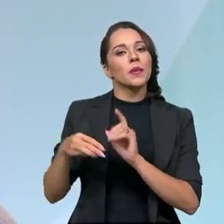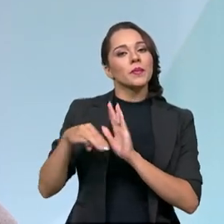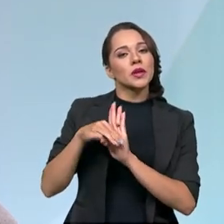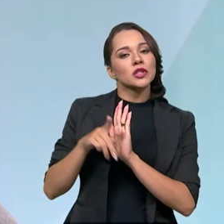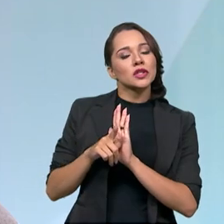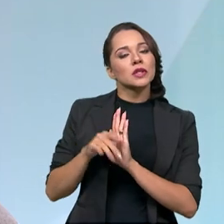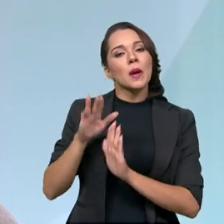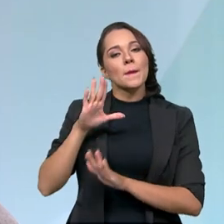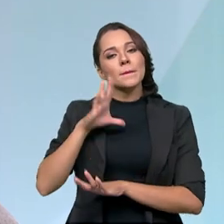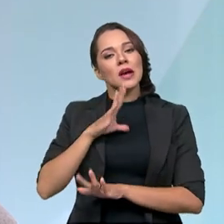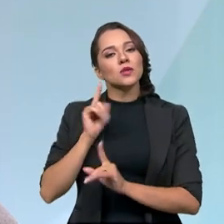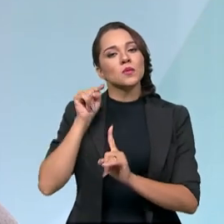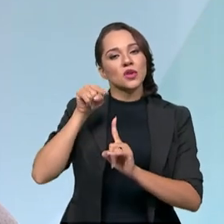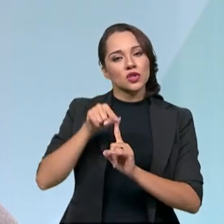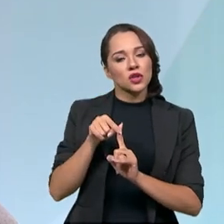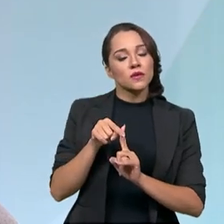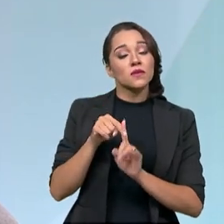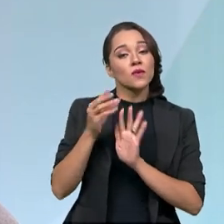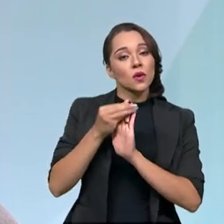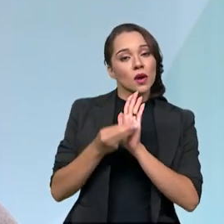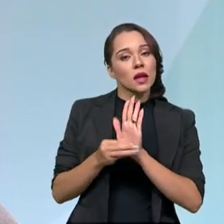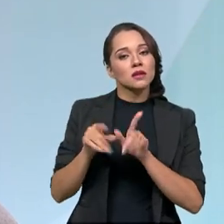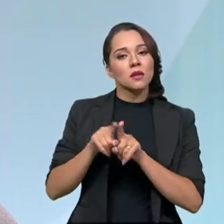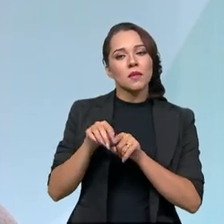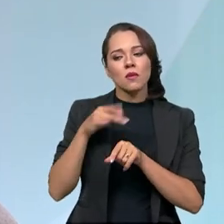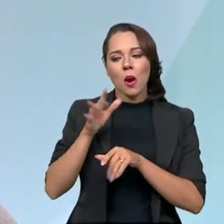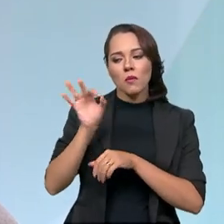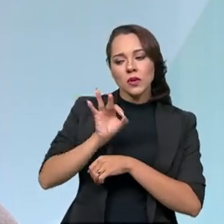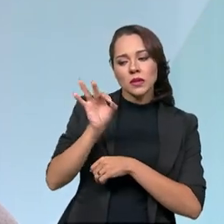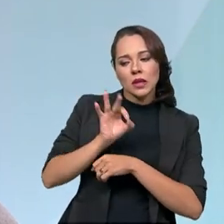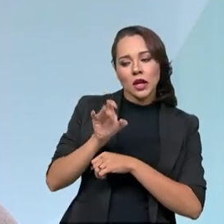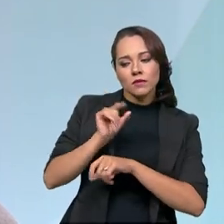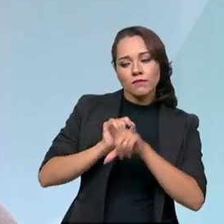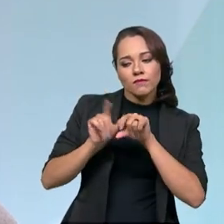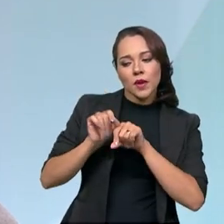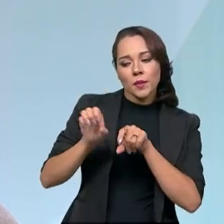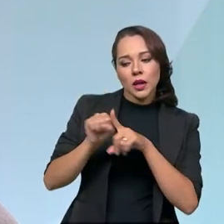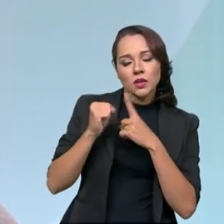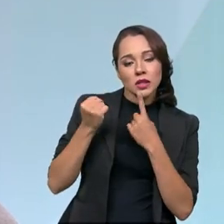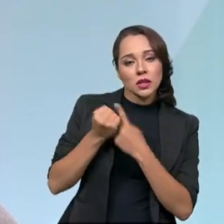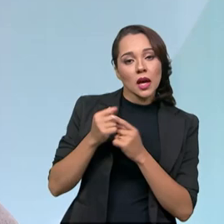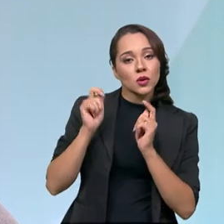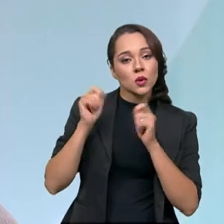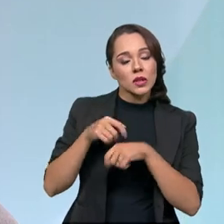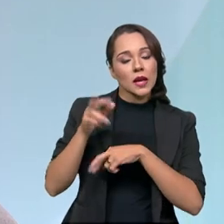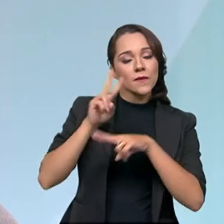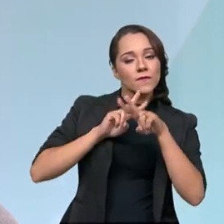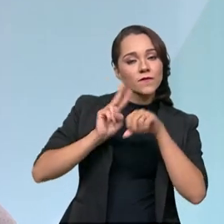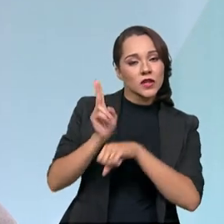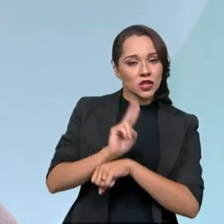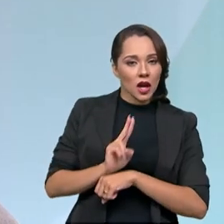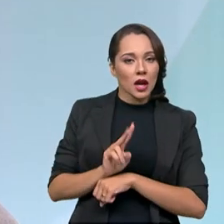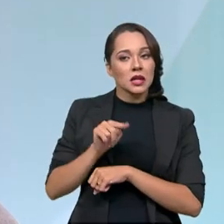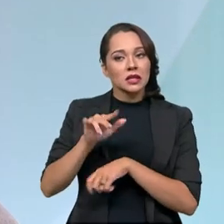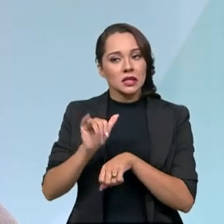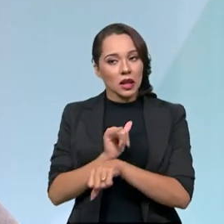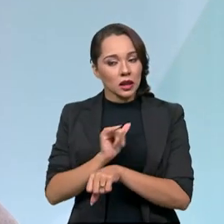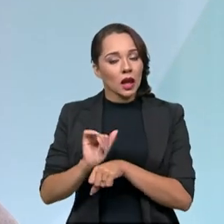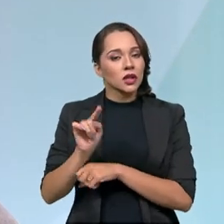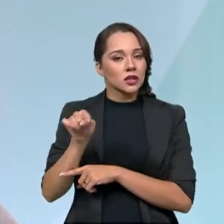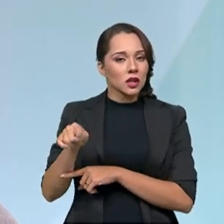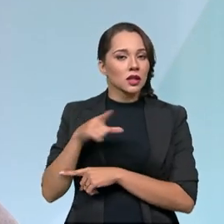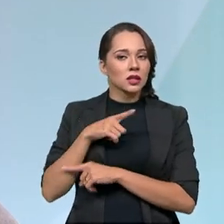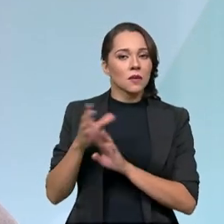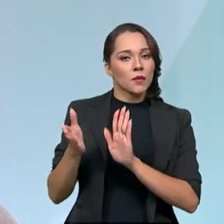concretas, mais objetivas. Foram definidos indicadores para que a sociedade possa monitorar. Então, se as ações que estão ali